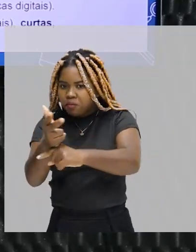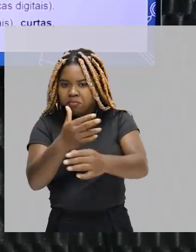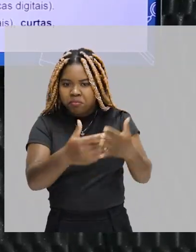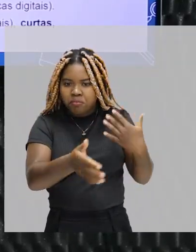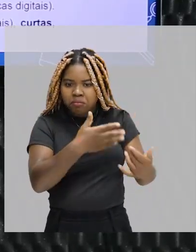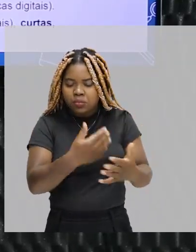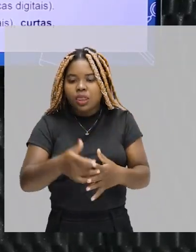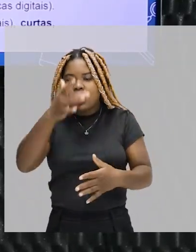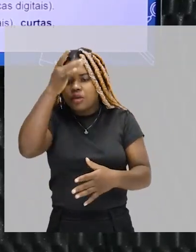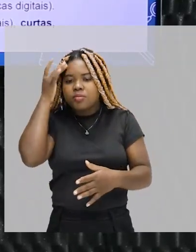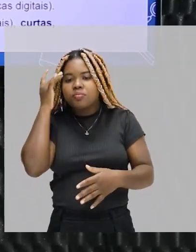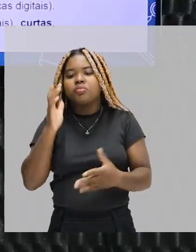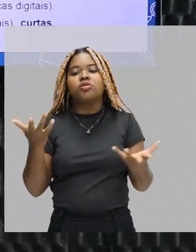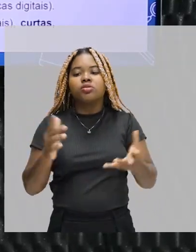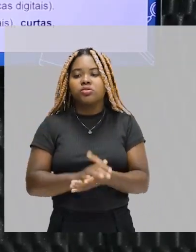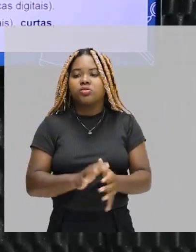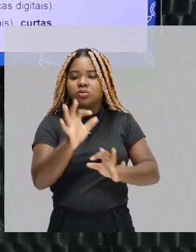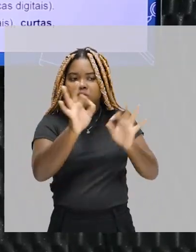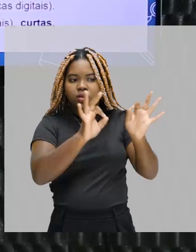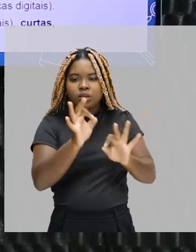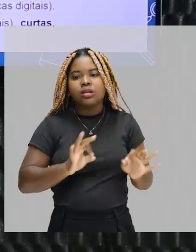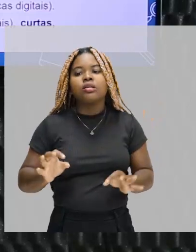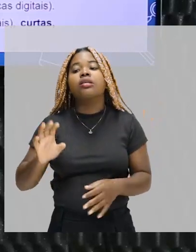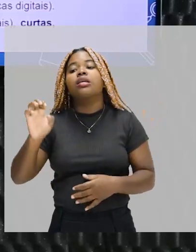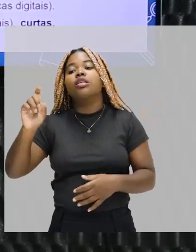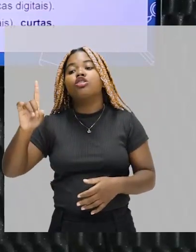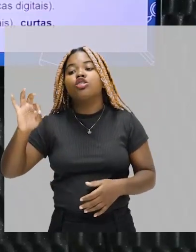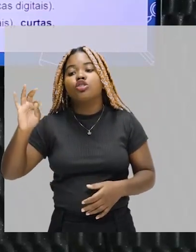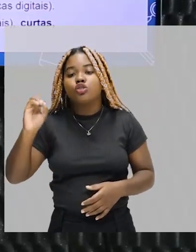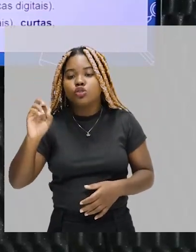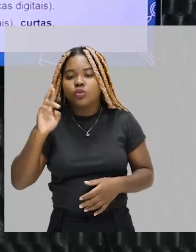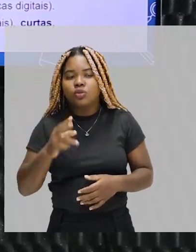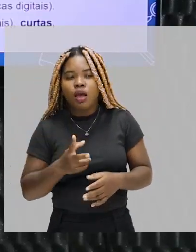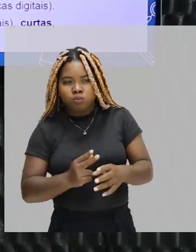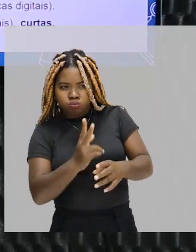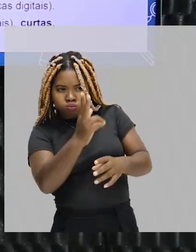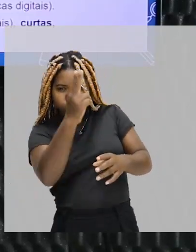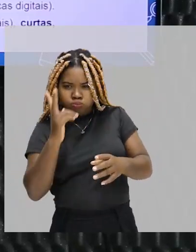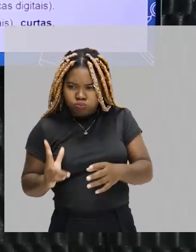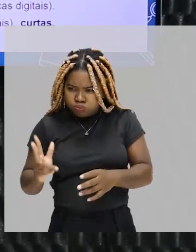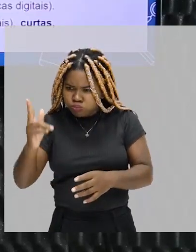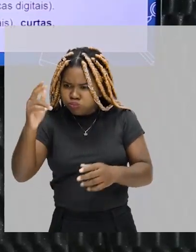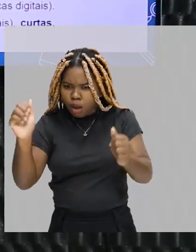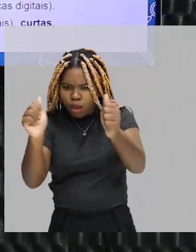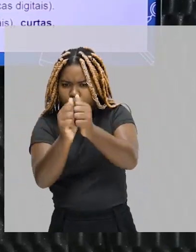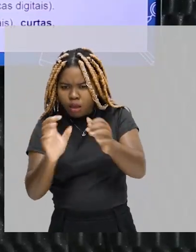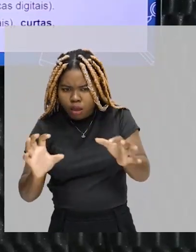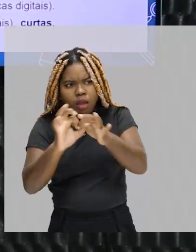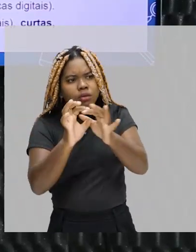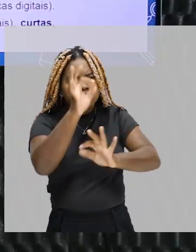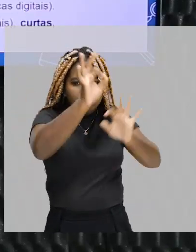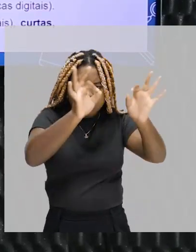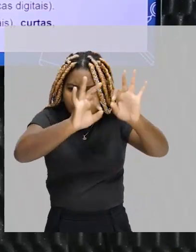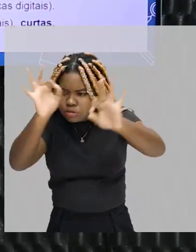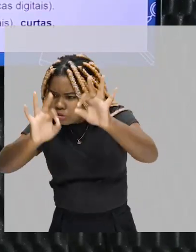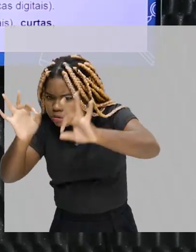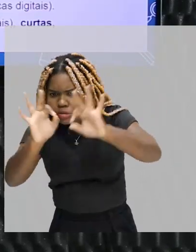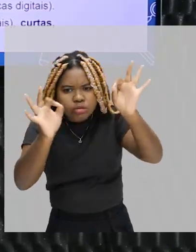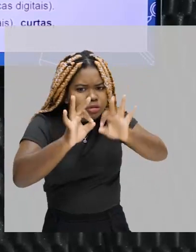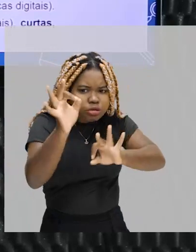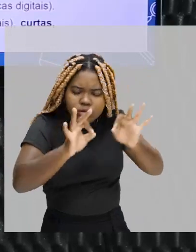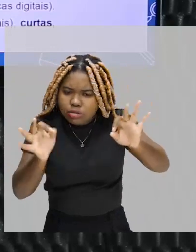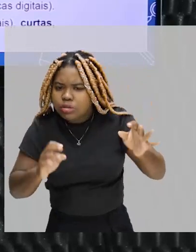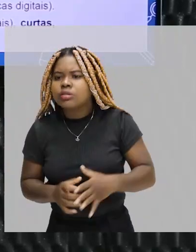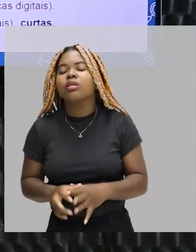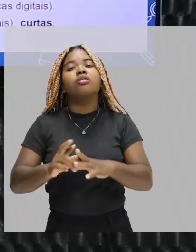fazer o filme, o editor, junto com o diretor, corta aqui, junta ali, monta aqui. É um processo bem diferente do que se imagina. Você grava uma coisa, mas o